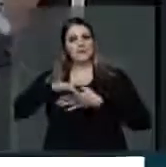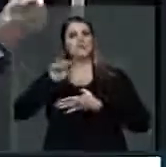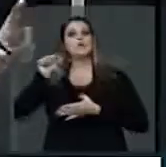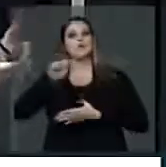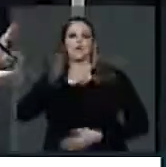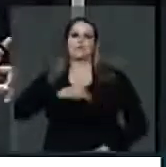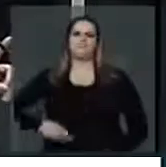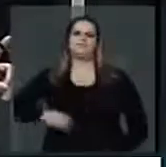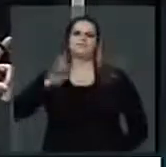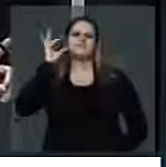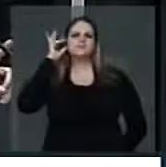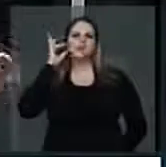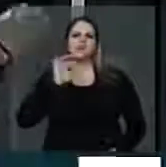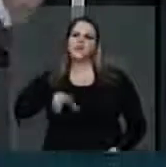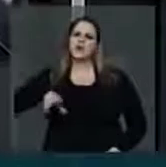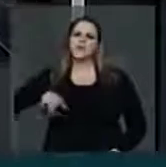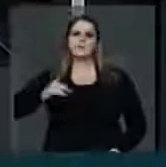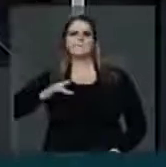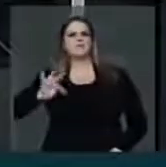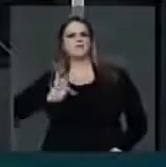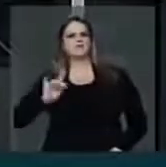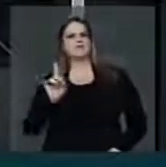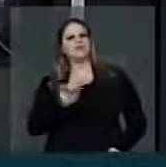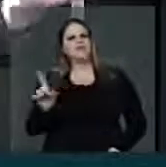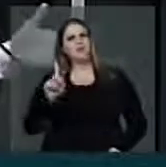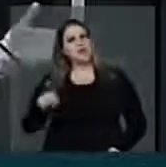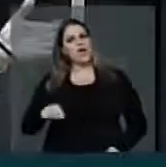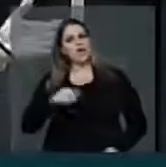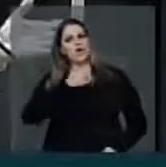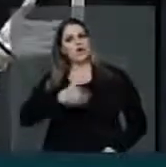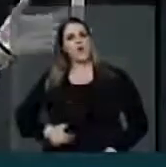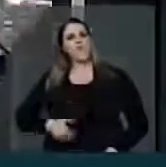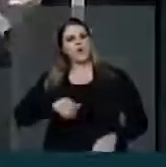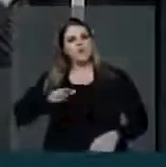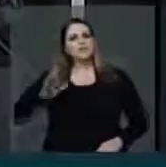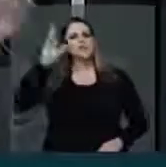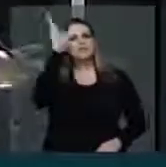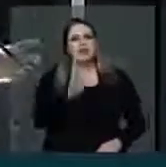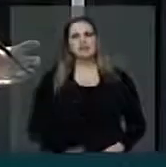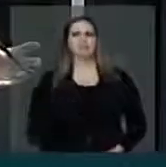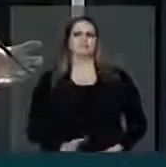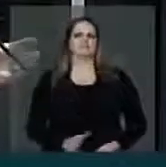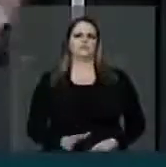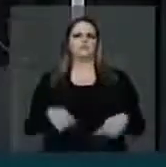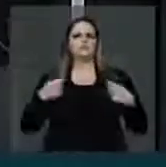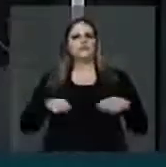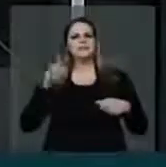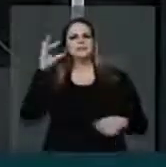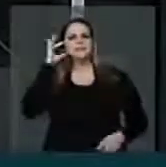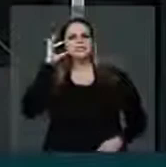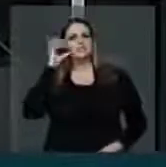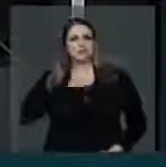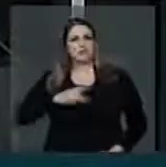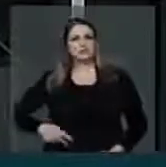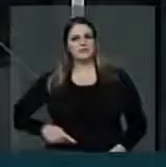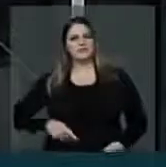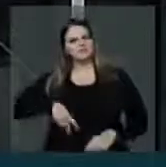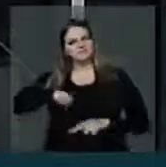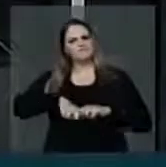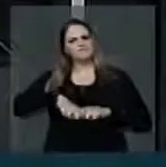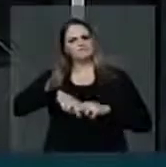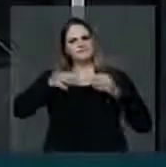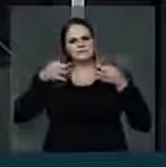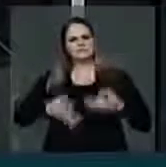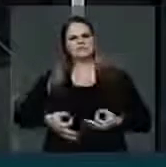não governa, não é para o Partido dos Trabalhadores, ela governa para o país todo. Então, ela tem que sentar, em vez de ir agora, distribuir